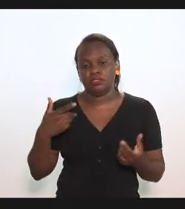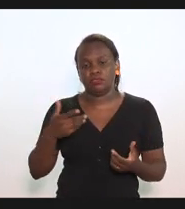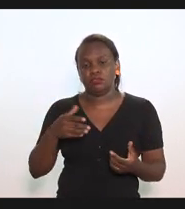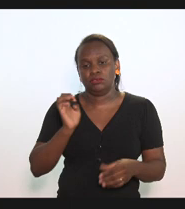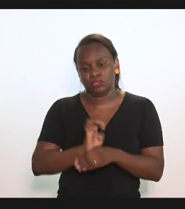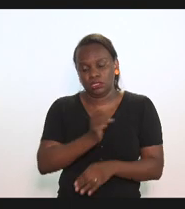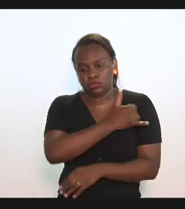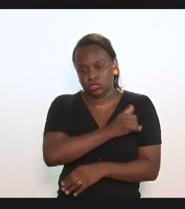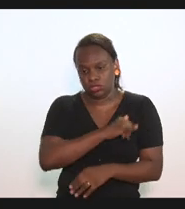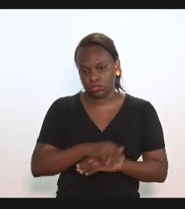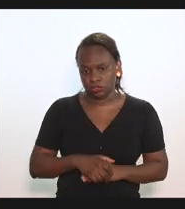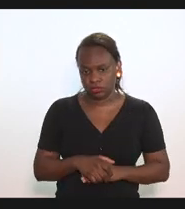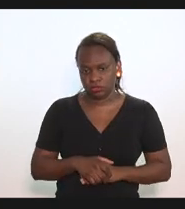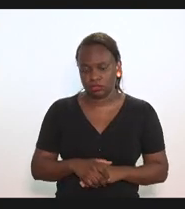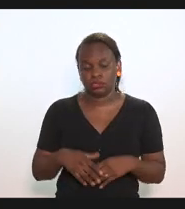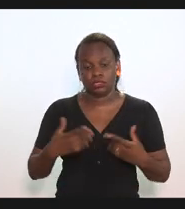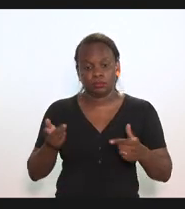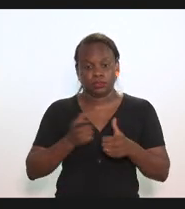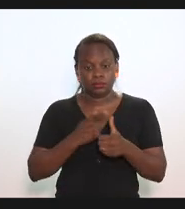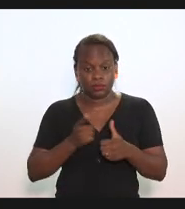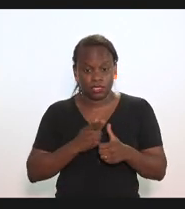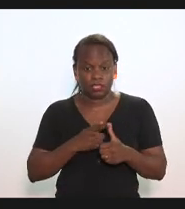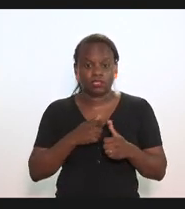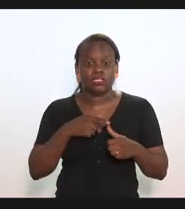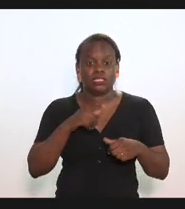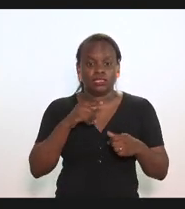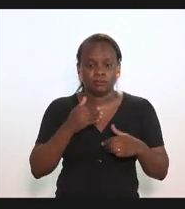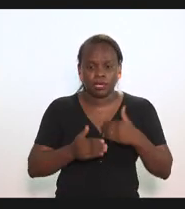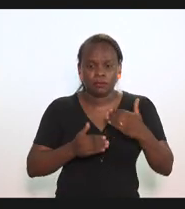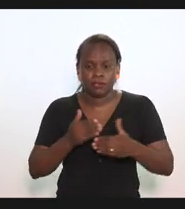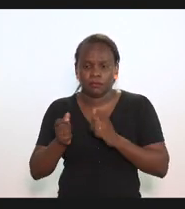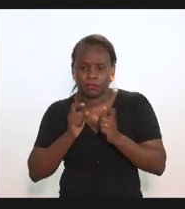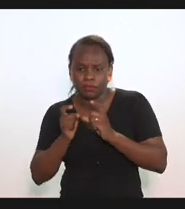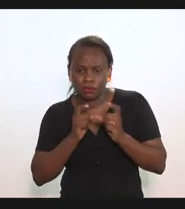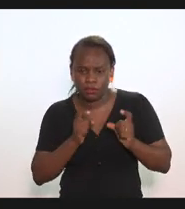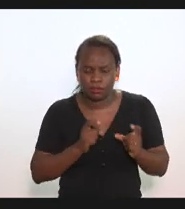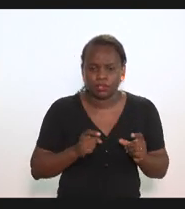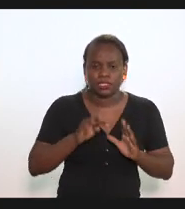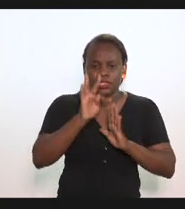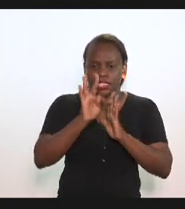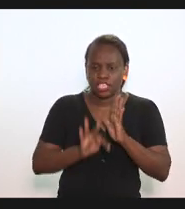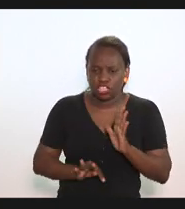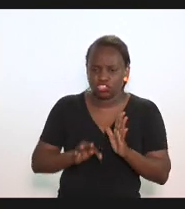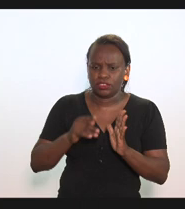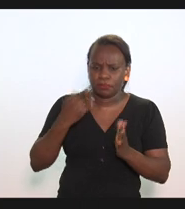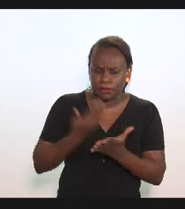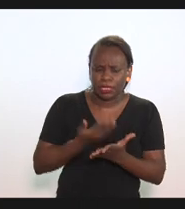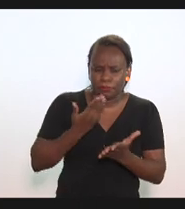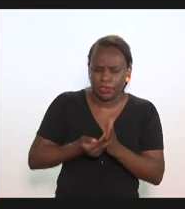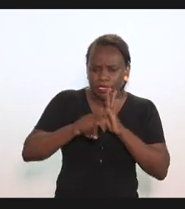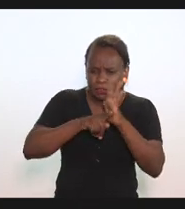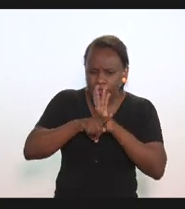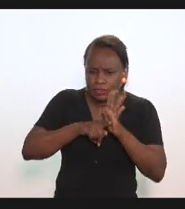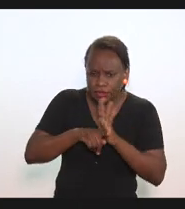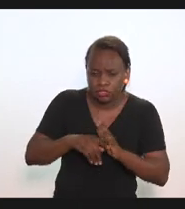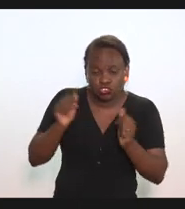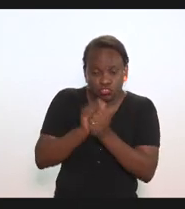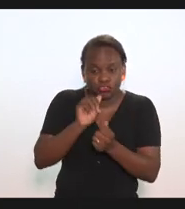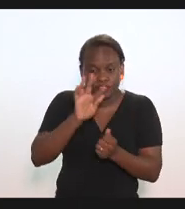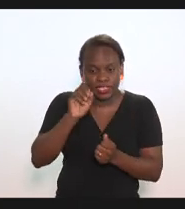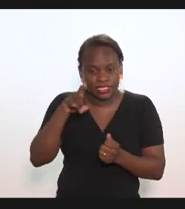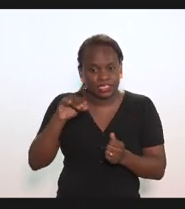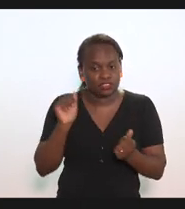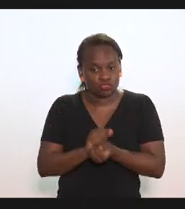fluminense em primeiro lugar que durante todo o processo de discussão o texto foi amplamente discutido com a fazenda